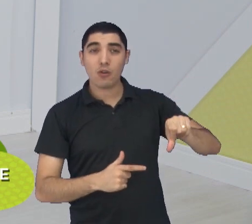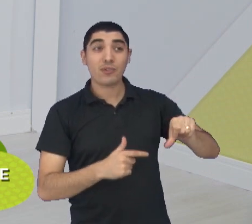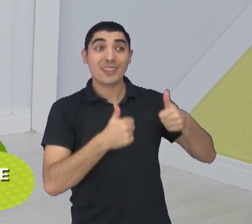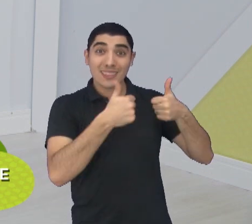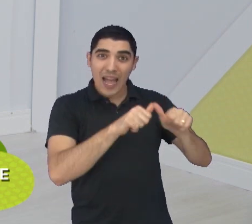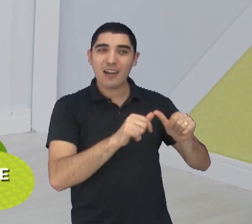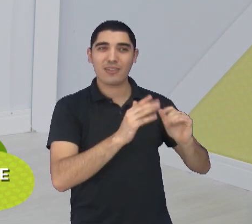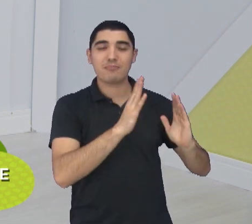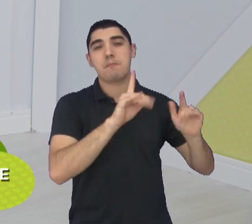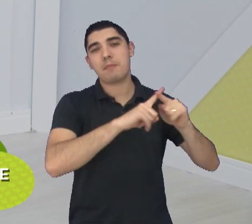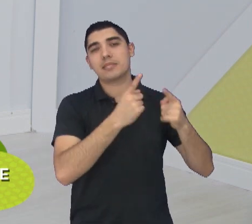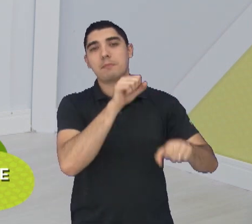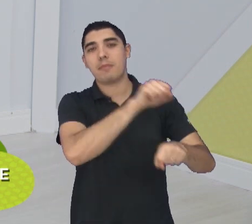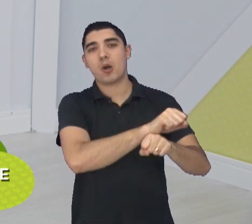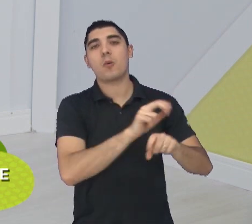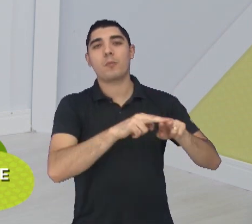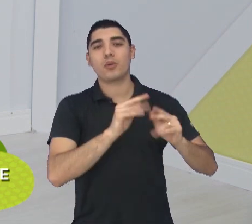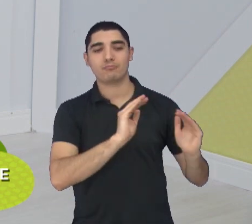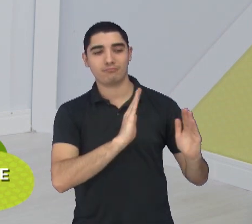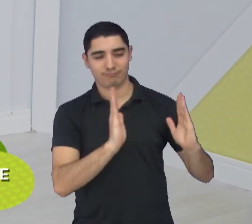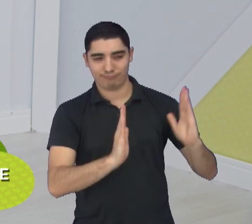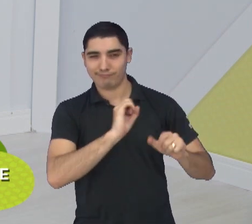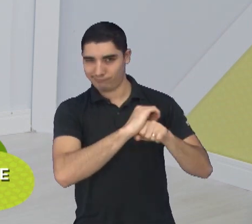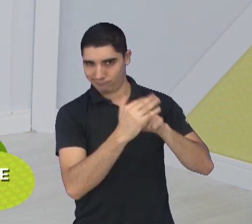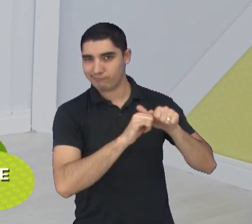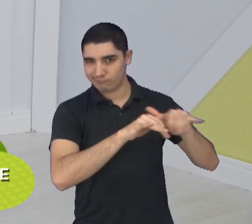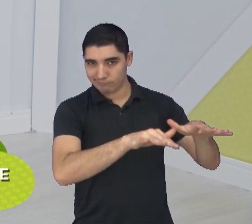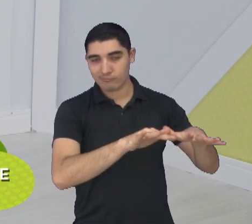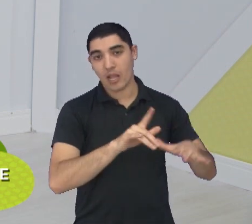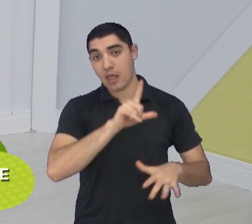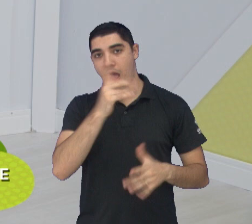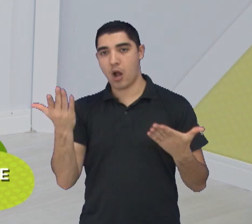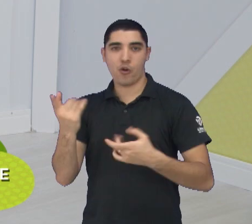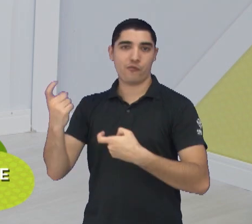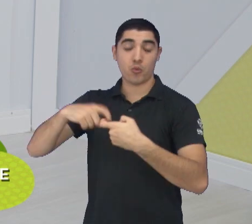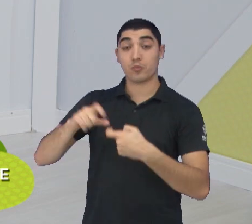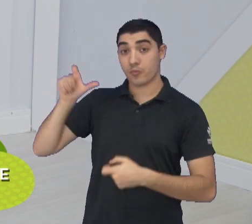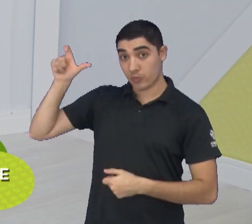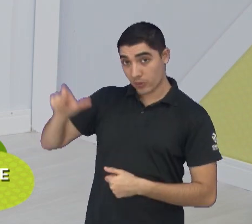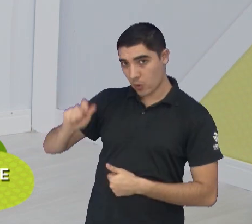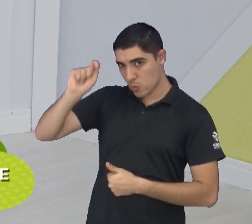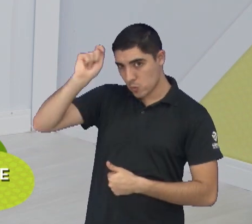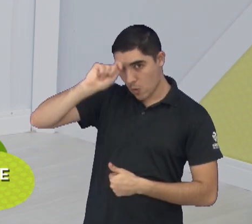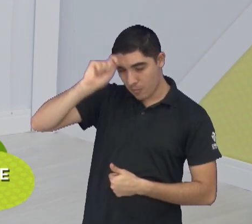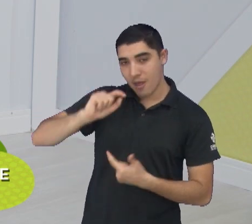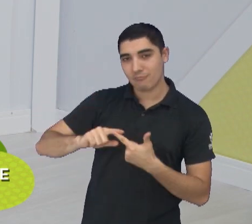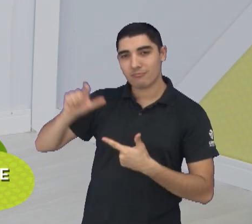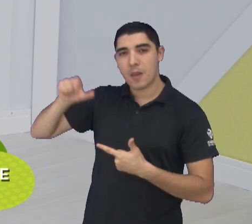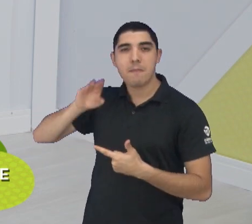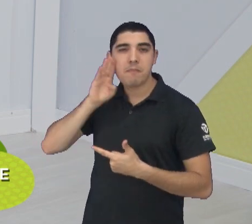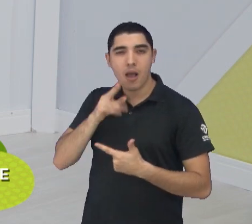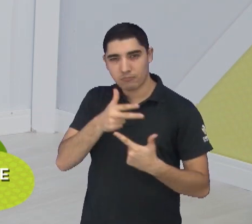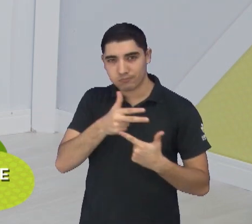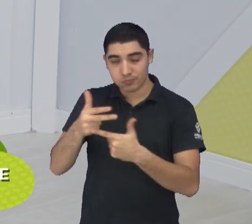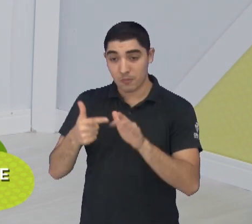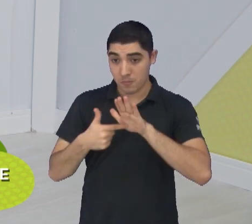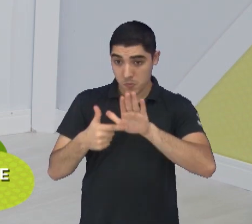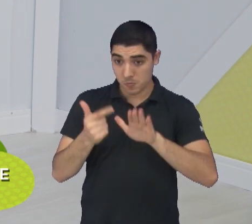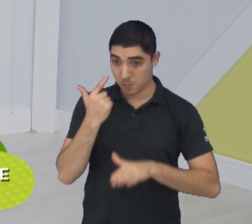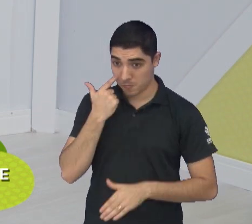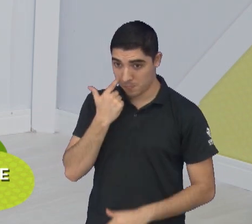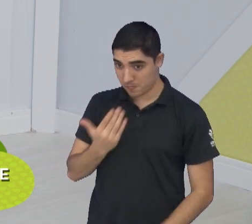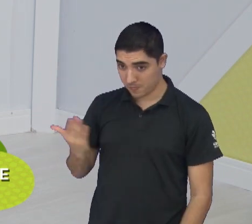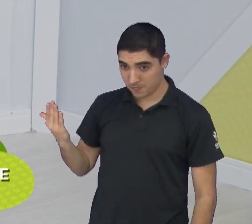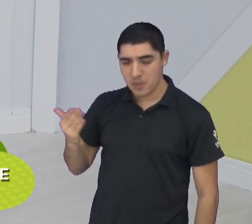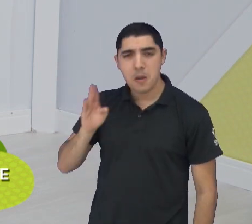repórter, Paulo Ricardo, ao lado do Sempre Alegre, o cinegrafista José Sobral, eles foram conversar com o Joãozinho e você confere agora.